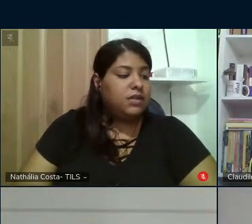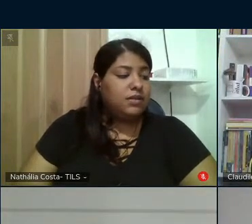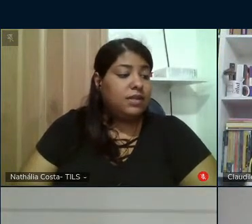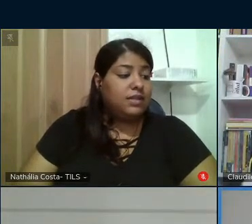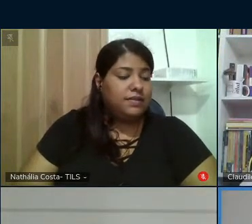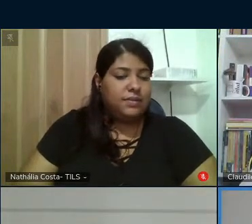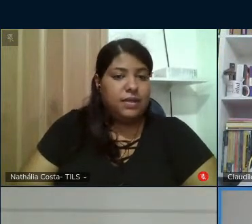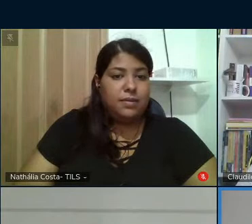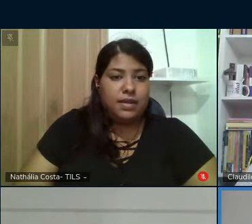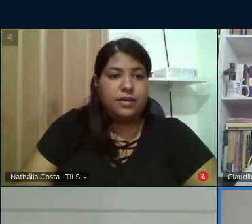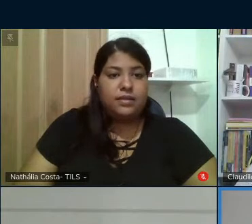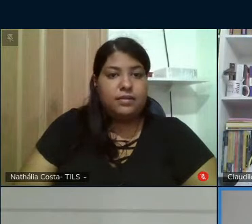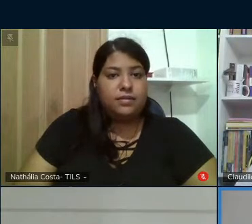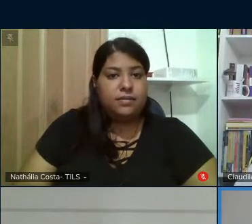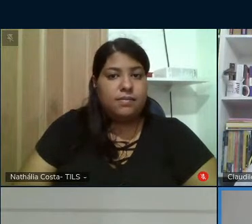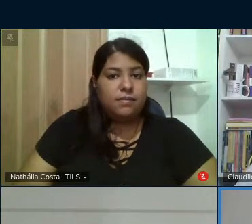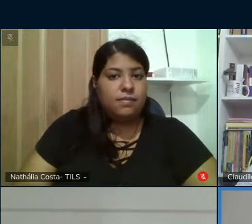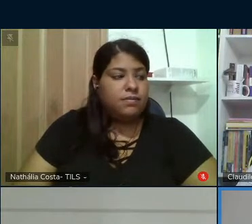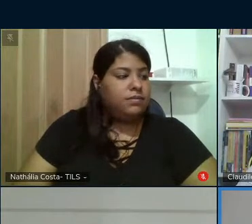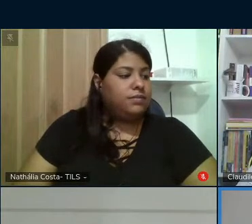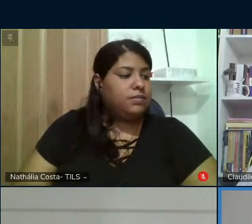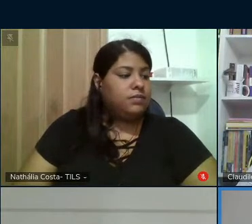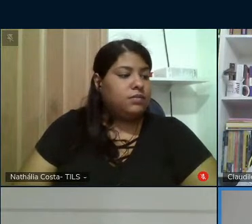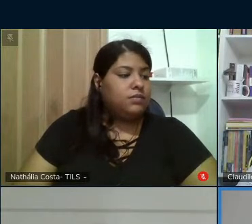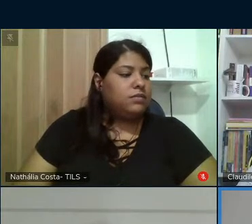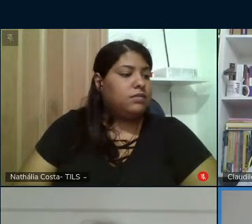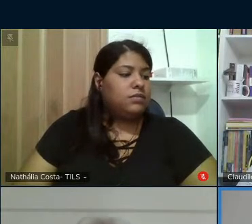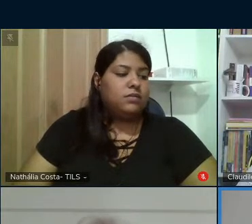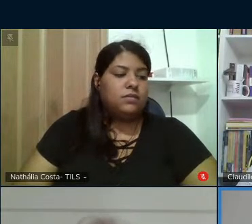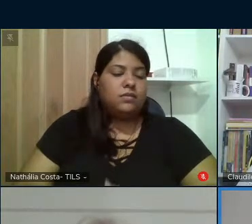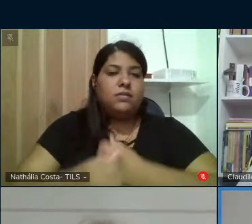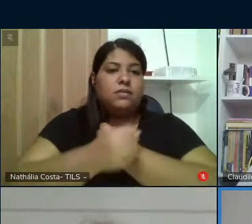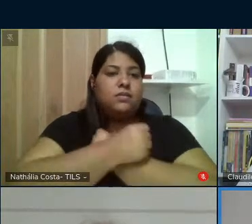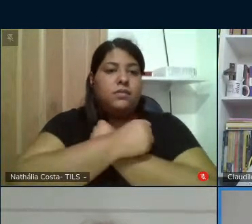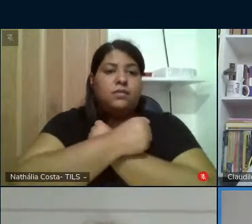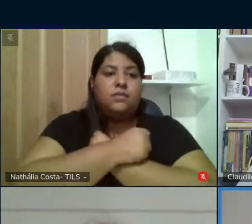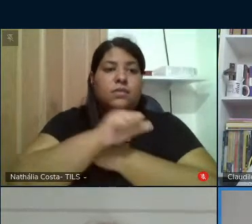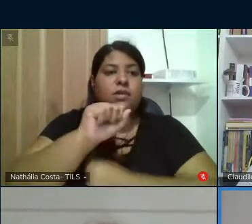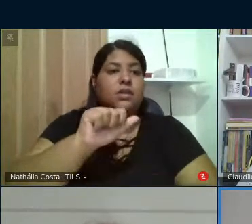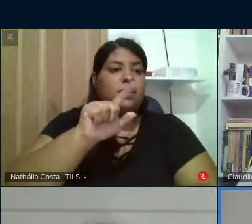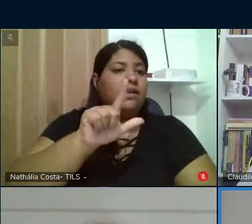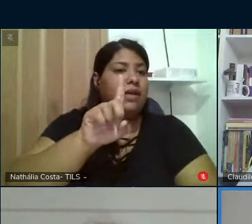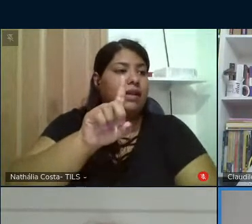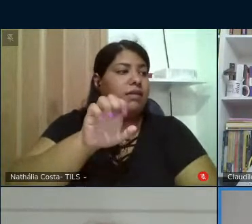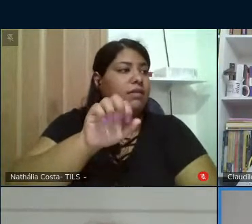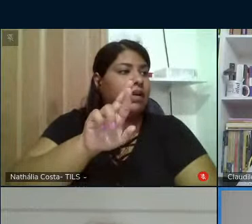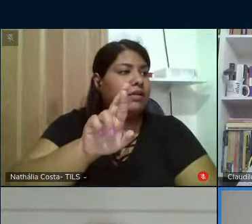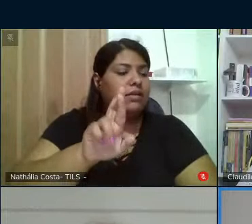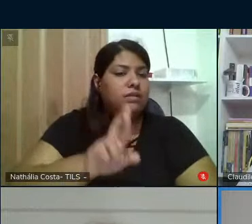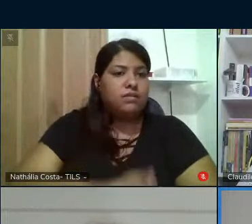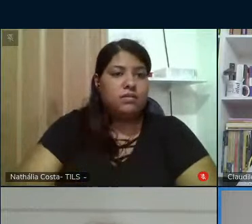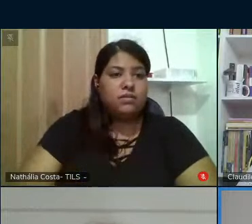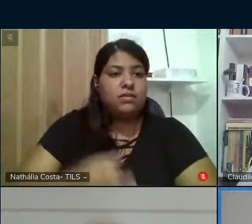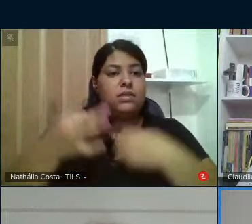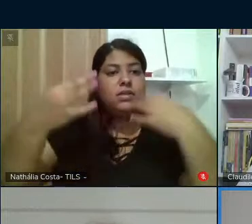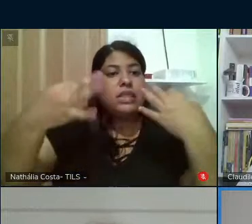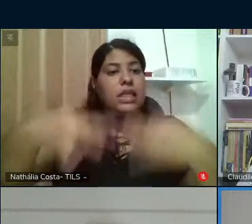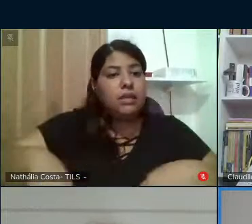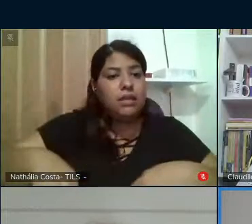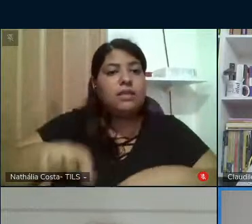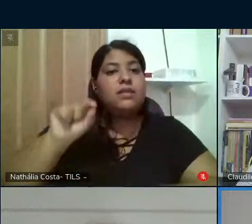então um abraço a Alder um abraço a Brandão e a certeza de que